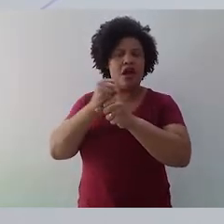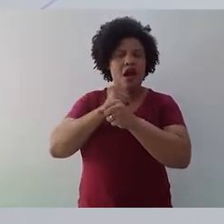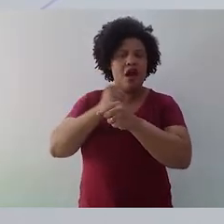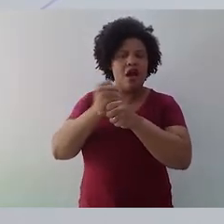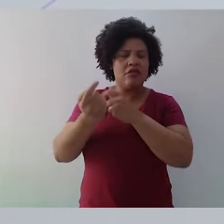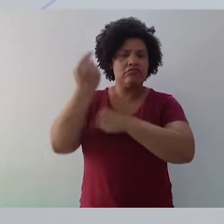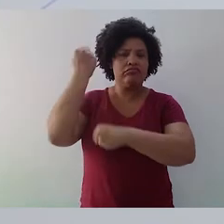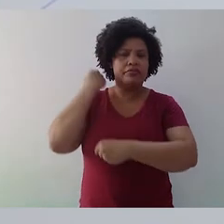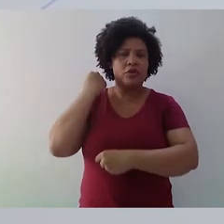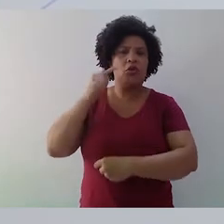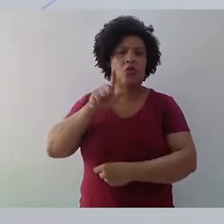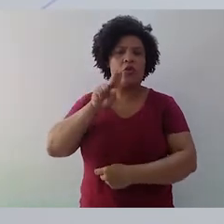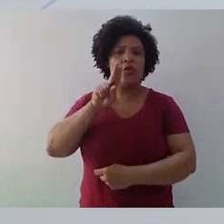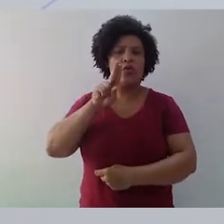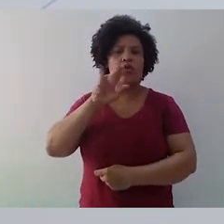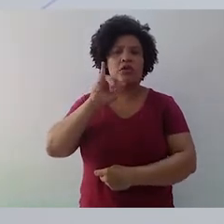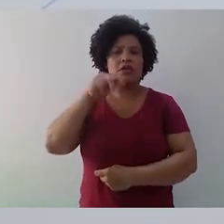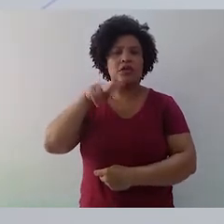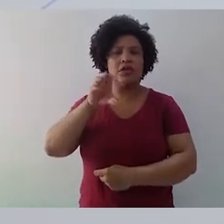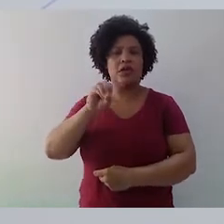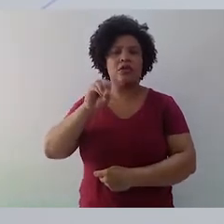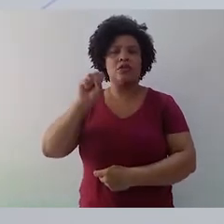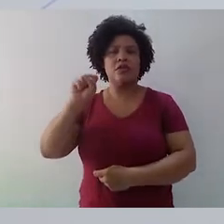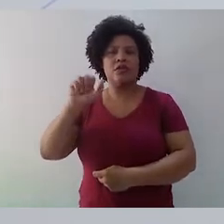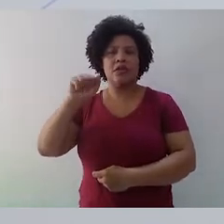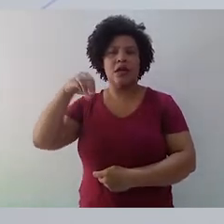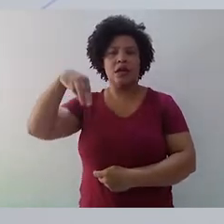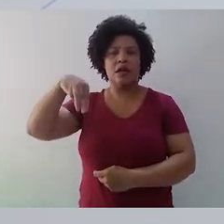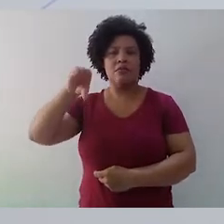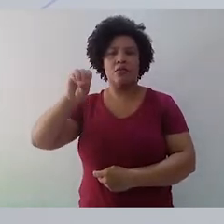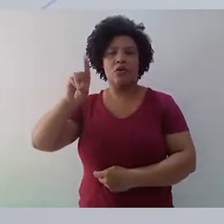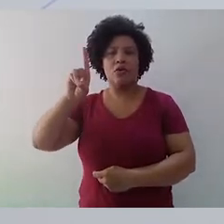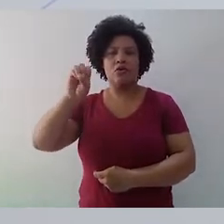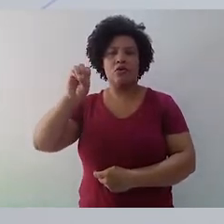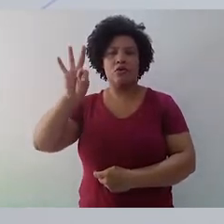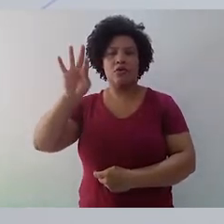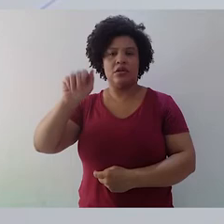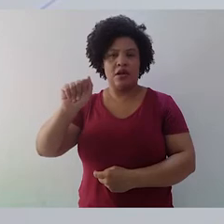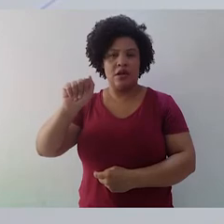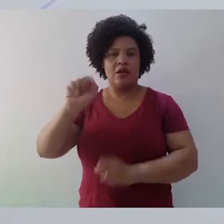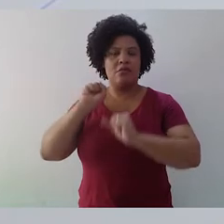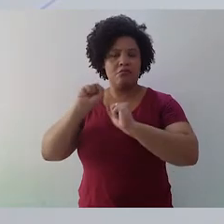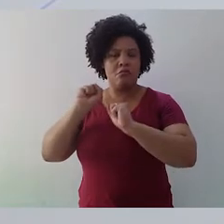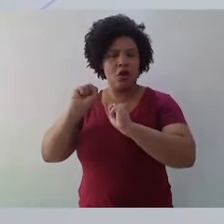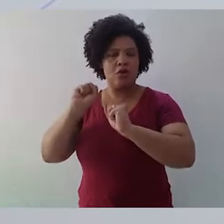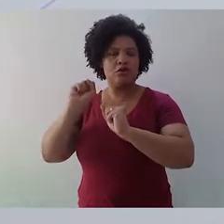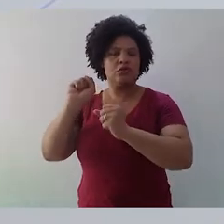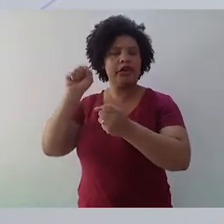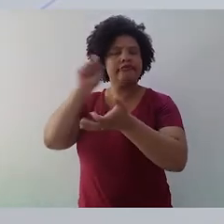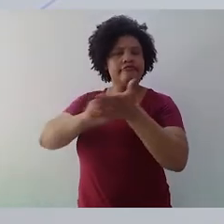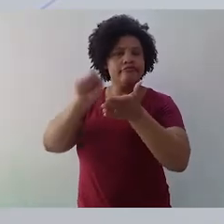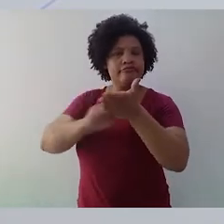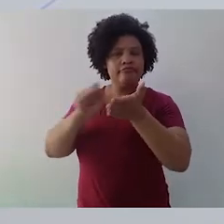um historiador deve aprender com um escritor, um escritor pode também aprender com um historiador. E é por isso que a gente tem